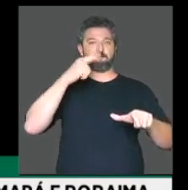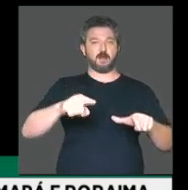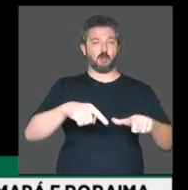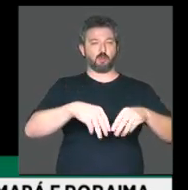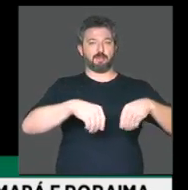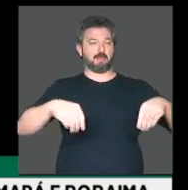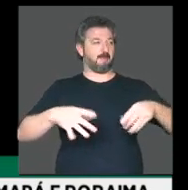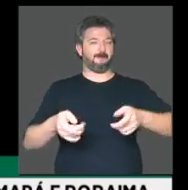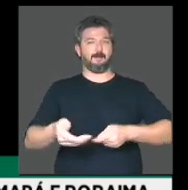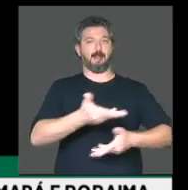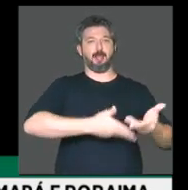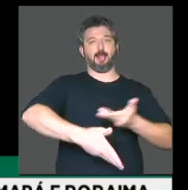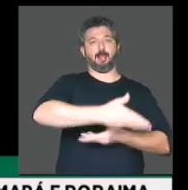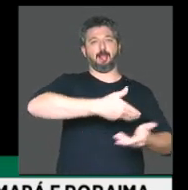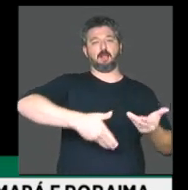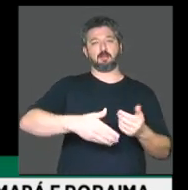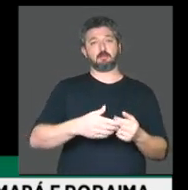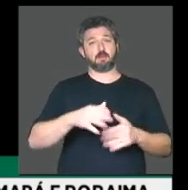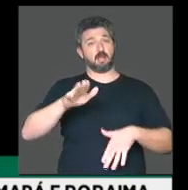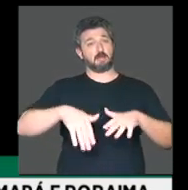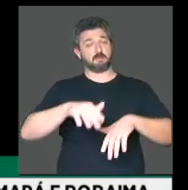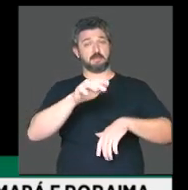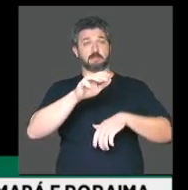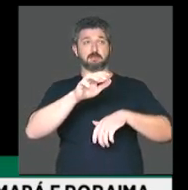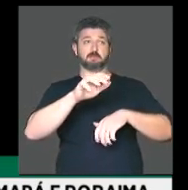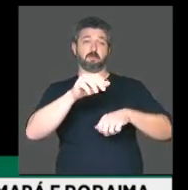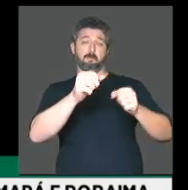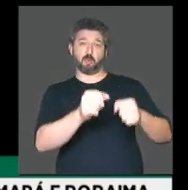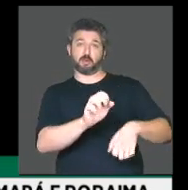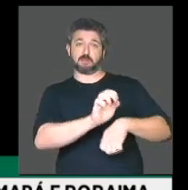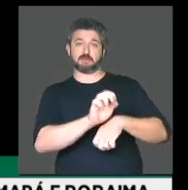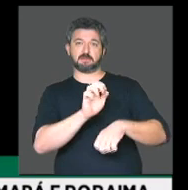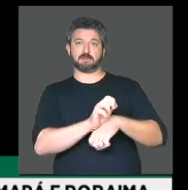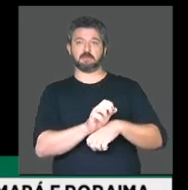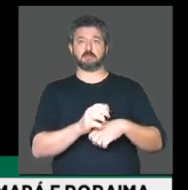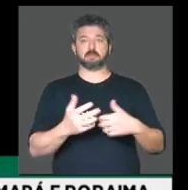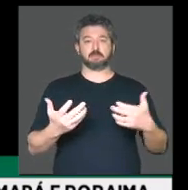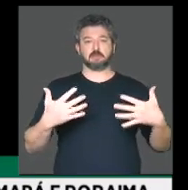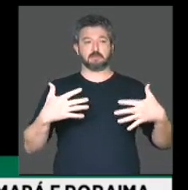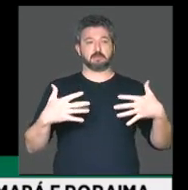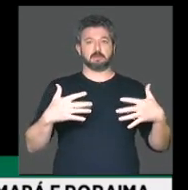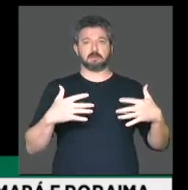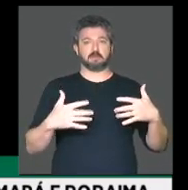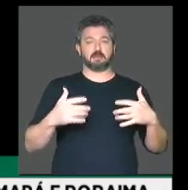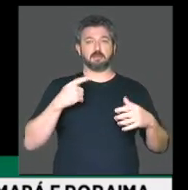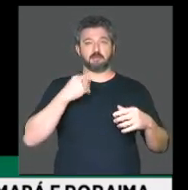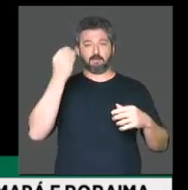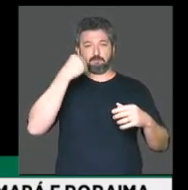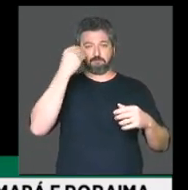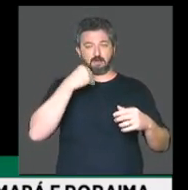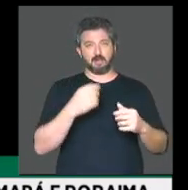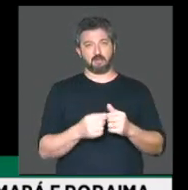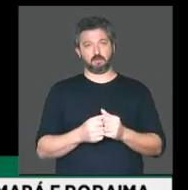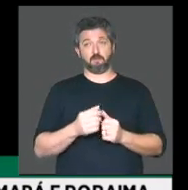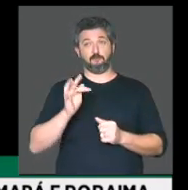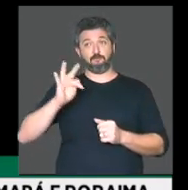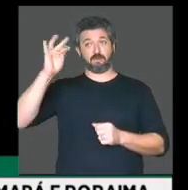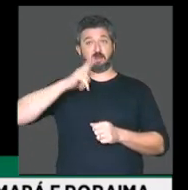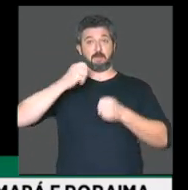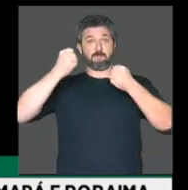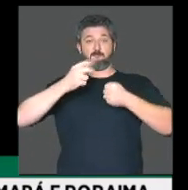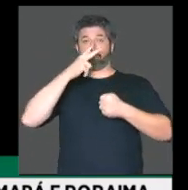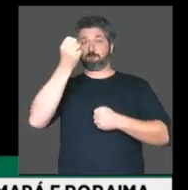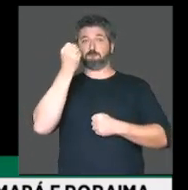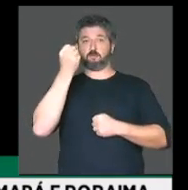terra. O poder local, muitas vezes, se coloca em situação muito mais vulnerável. E mais do que isso,